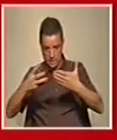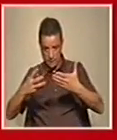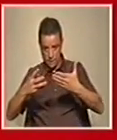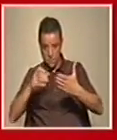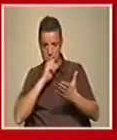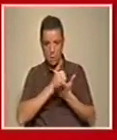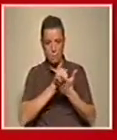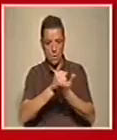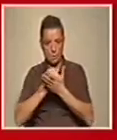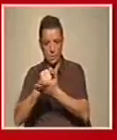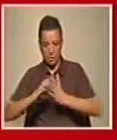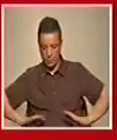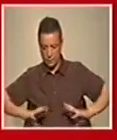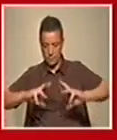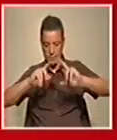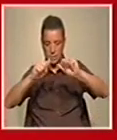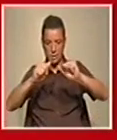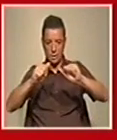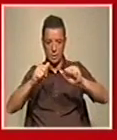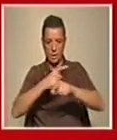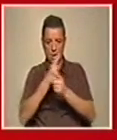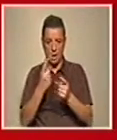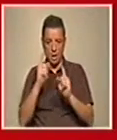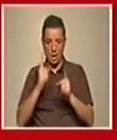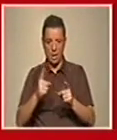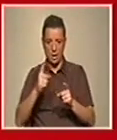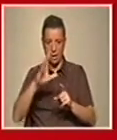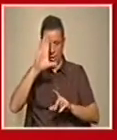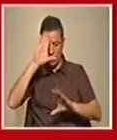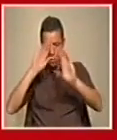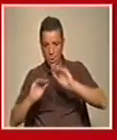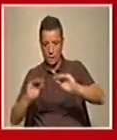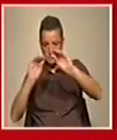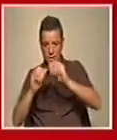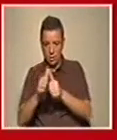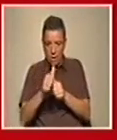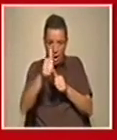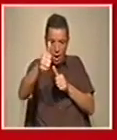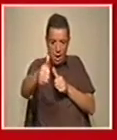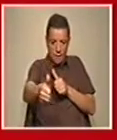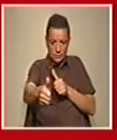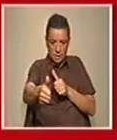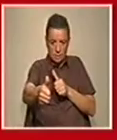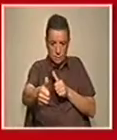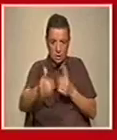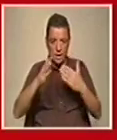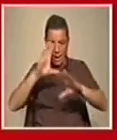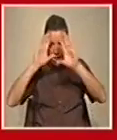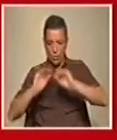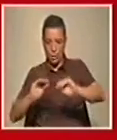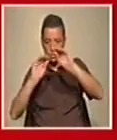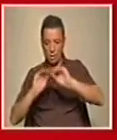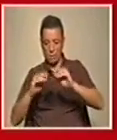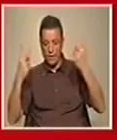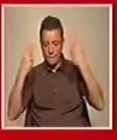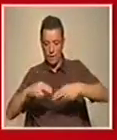possamos desenvolver uma coisa que é fundamental nos dias de hoje, que é o ensino à distância e aquilo que nós chamamos de educação sem fronteiras. E